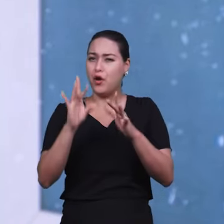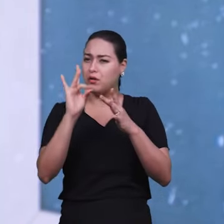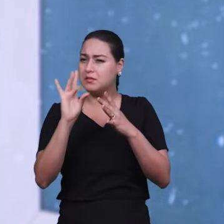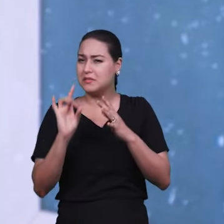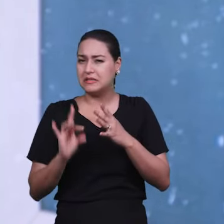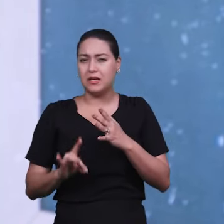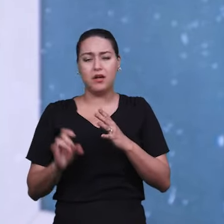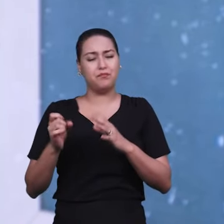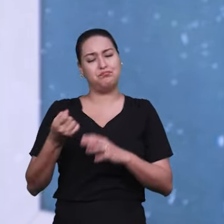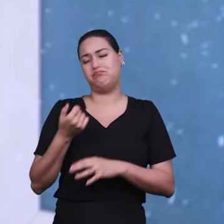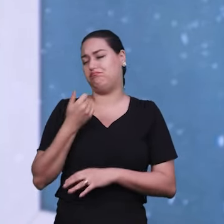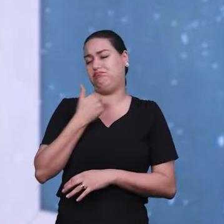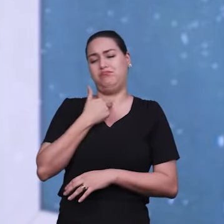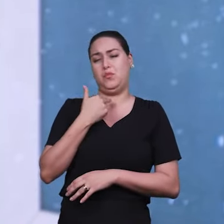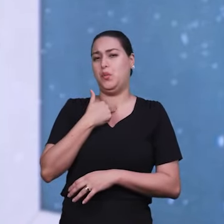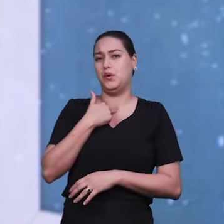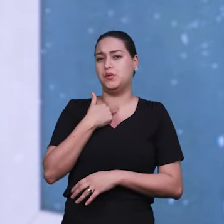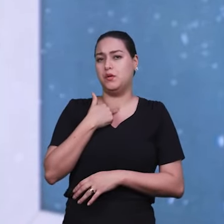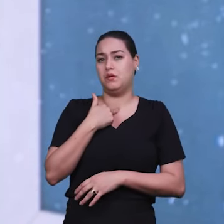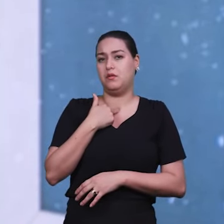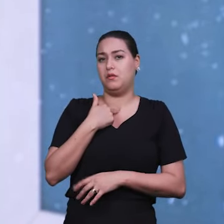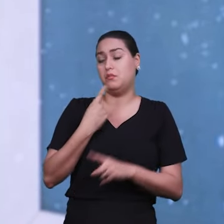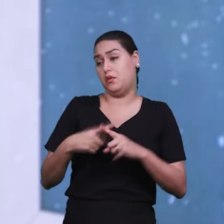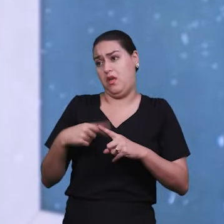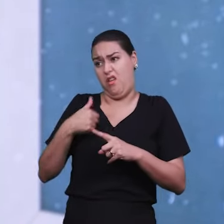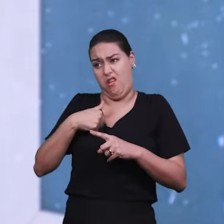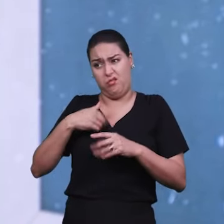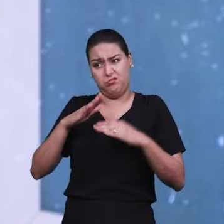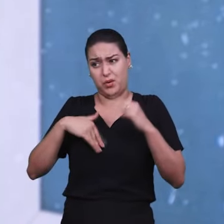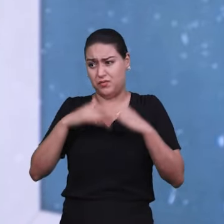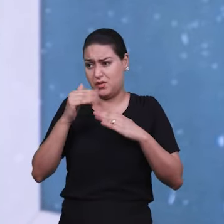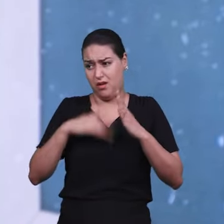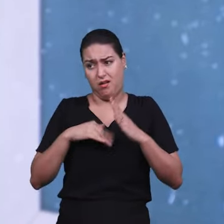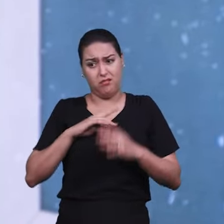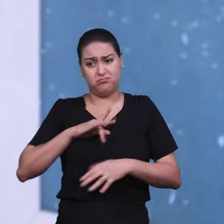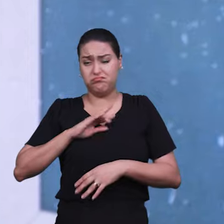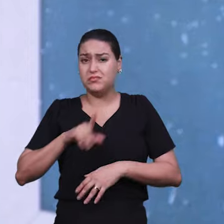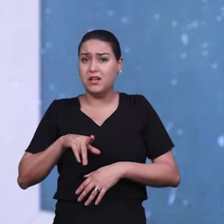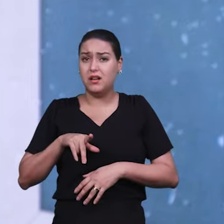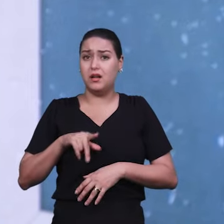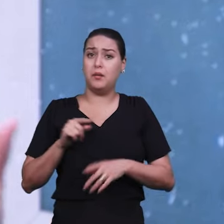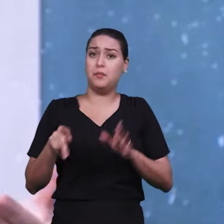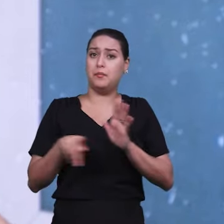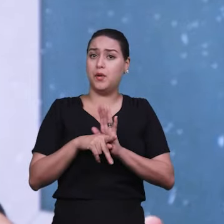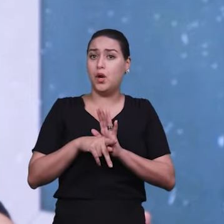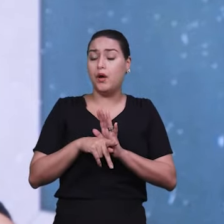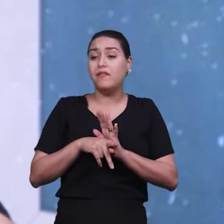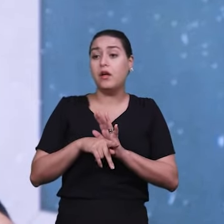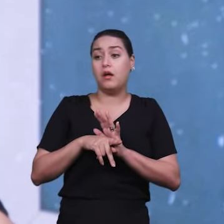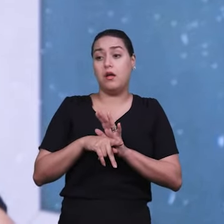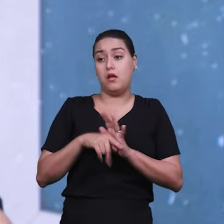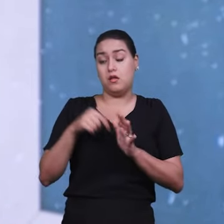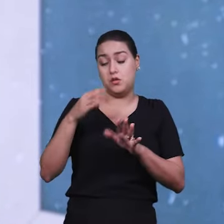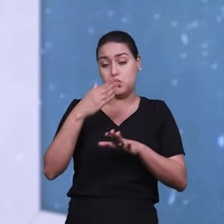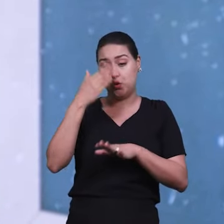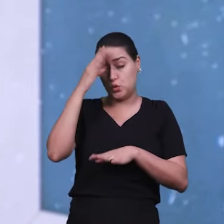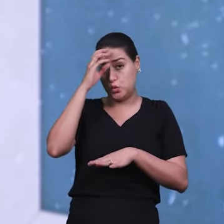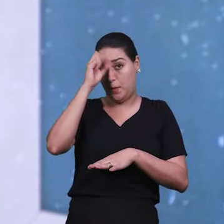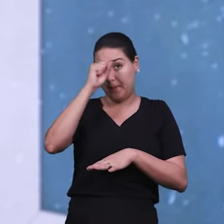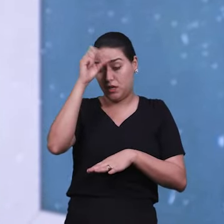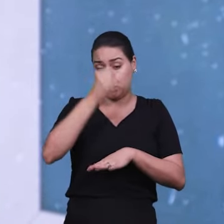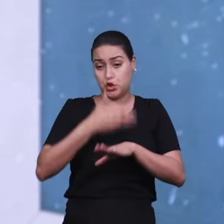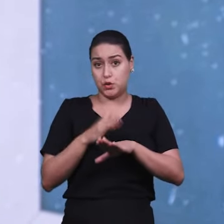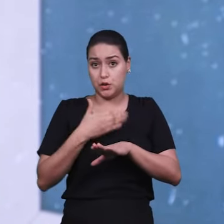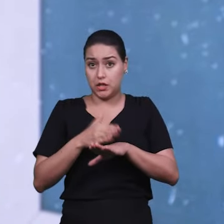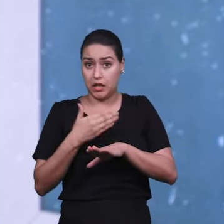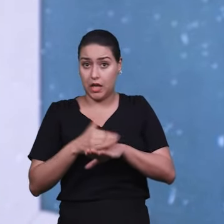atuar nunca como dono aula de canto, porque eu não sou uma profissional. Ele estudou matérias específicas para canto e eu estudei matérias específicas para piano. Então, a